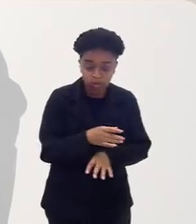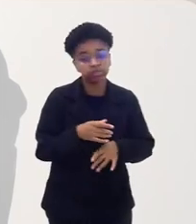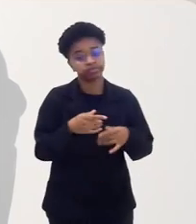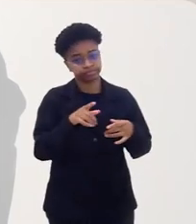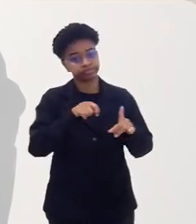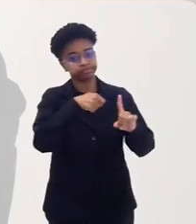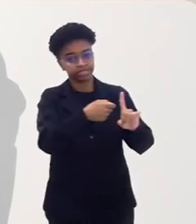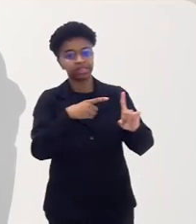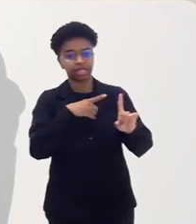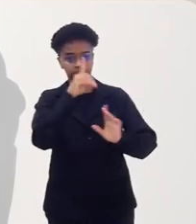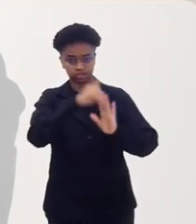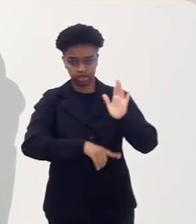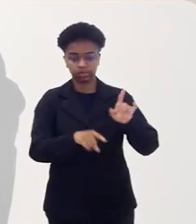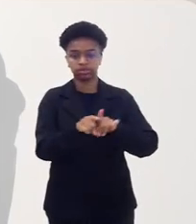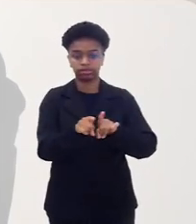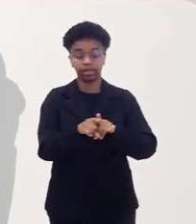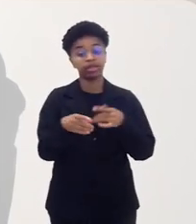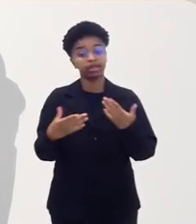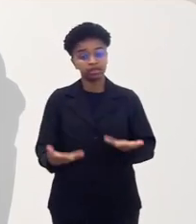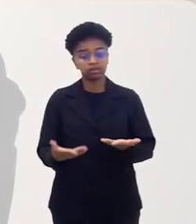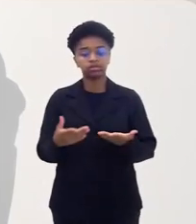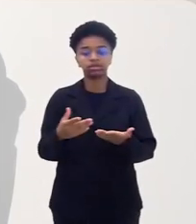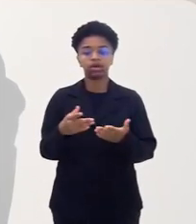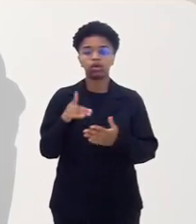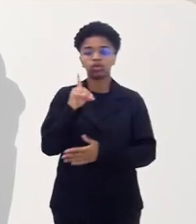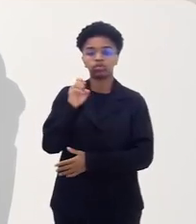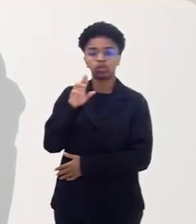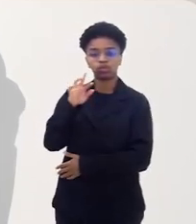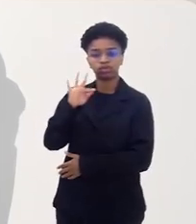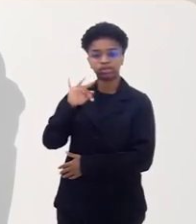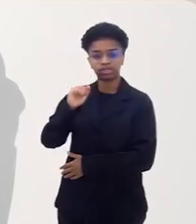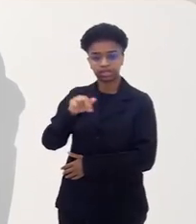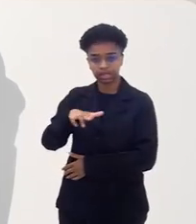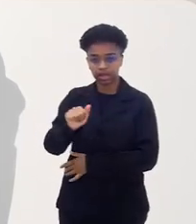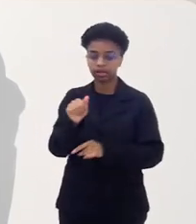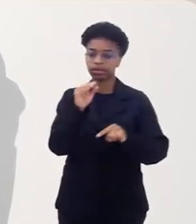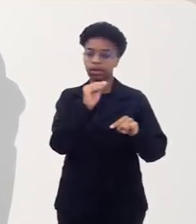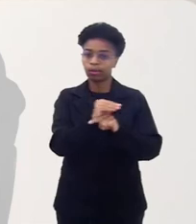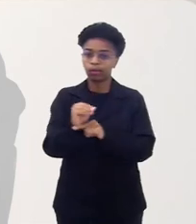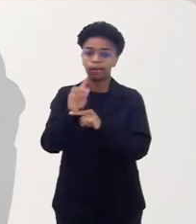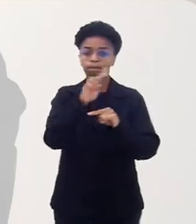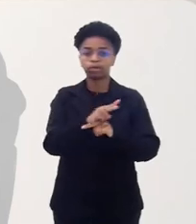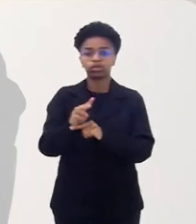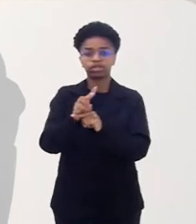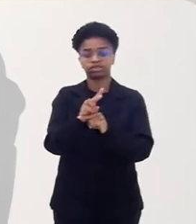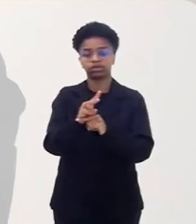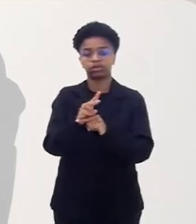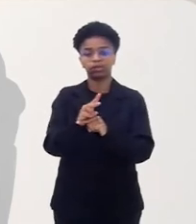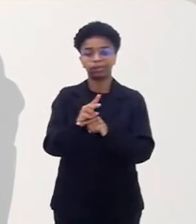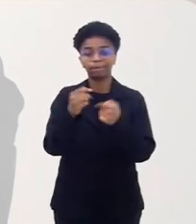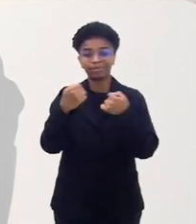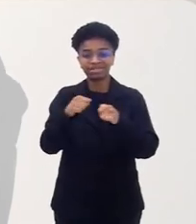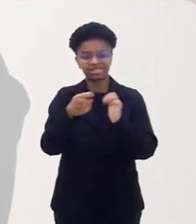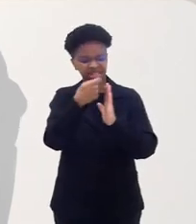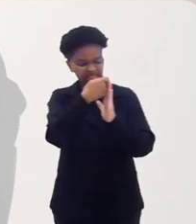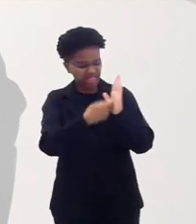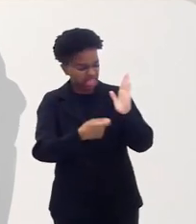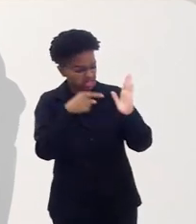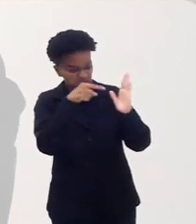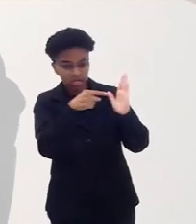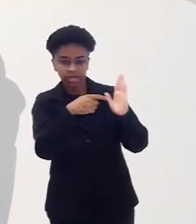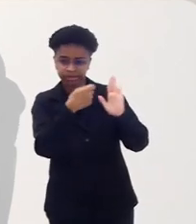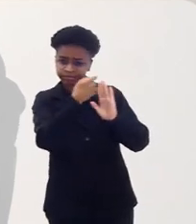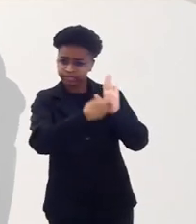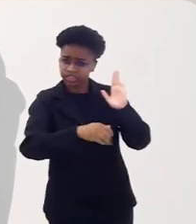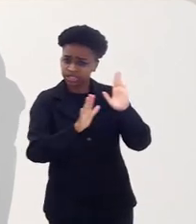doutrina da proteção integral, com prioridade absoluta, ela deve sair do texto que há 33